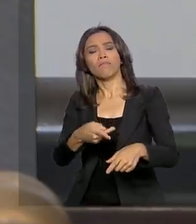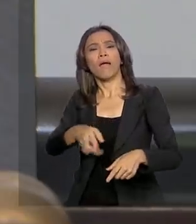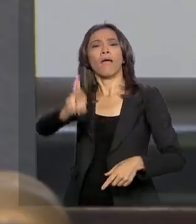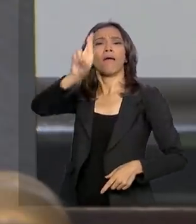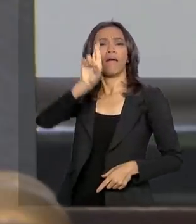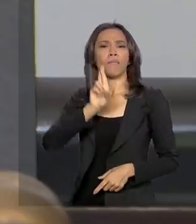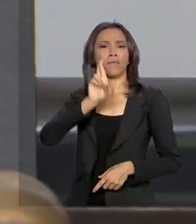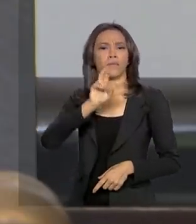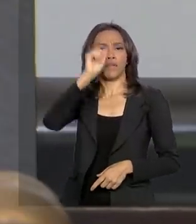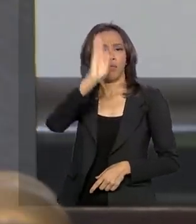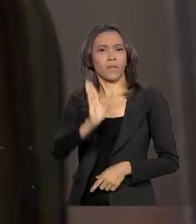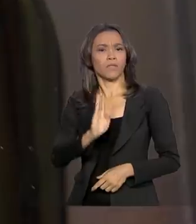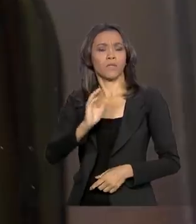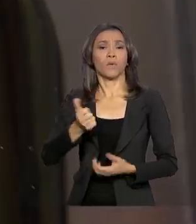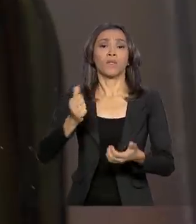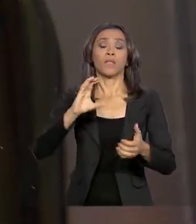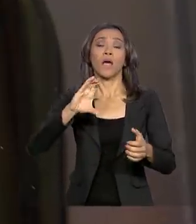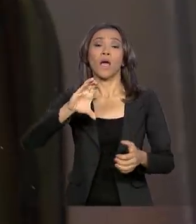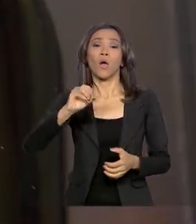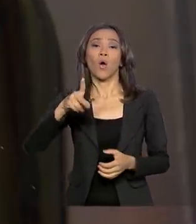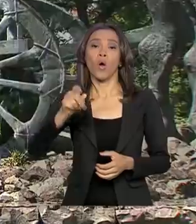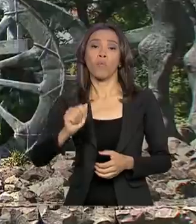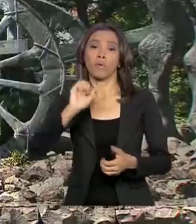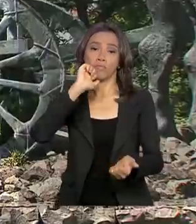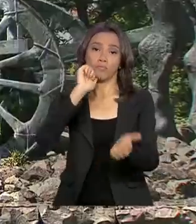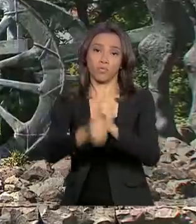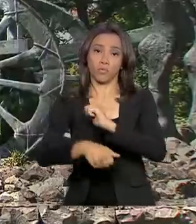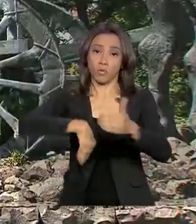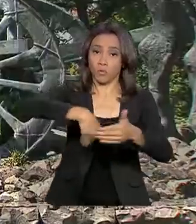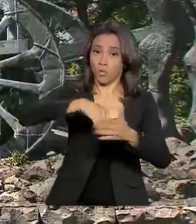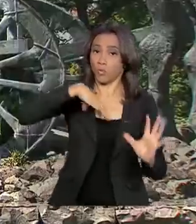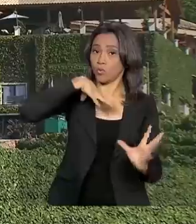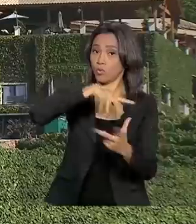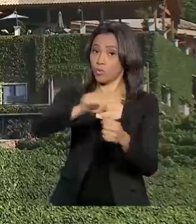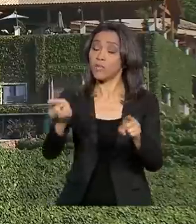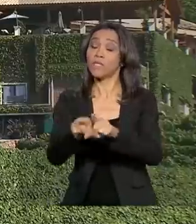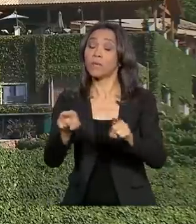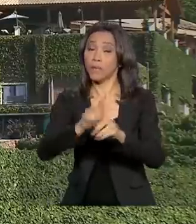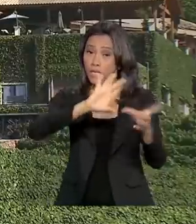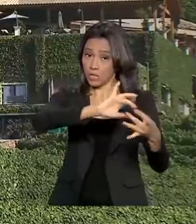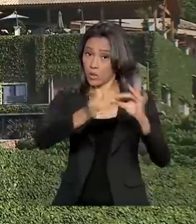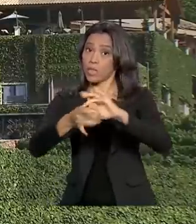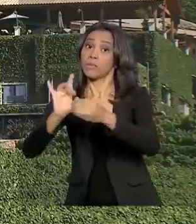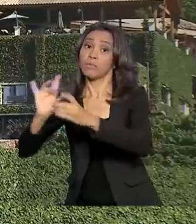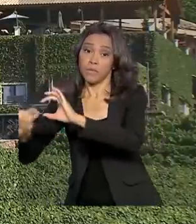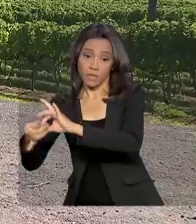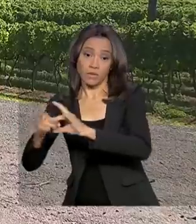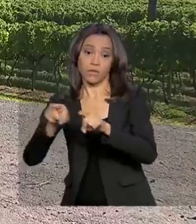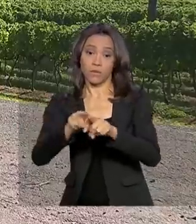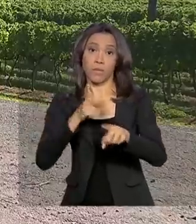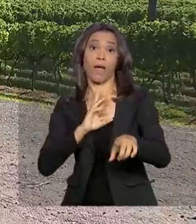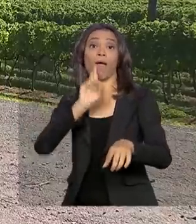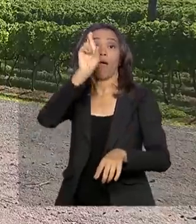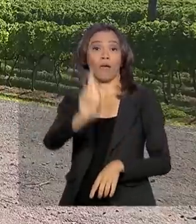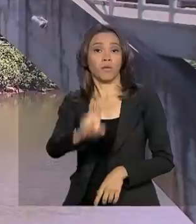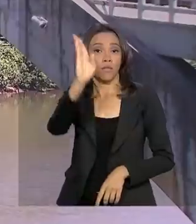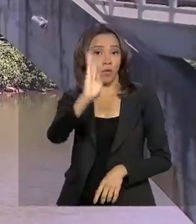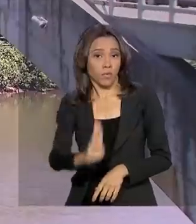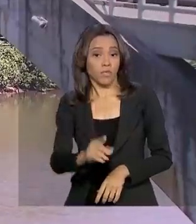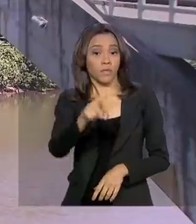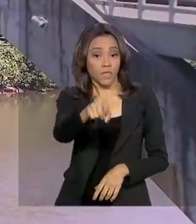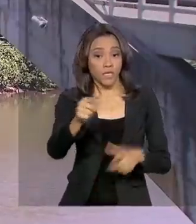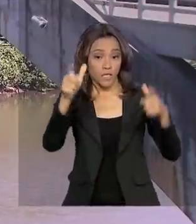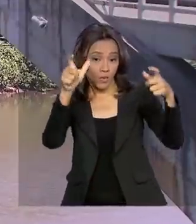oficialmente na Copa do Mundo e nas Olimpíadas. E é a soma de história e magia, aliado ao clima europeu,